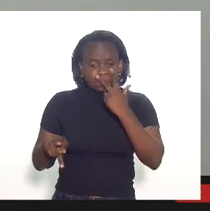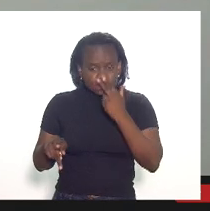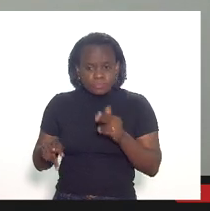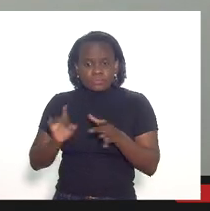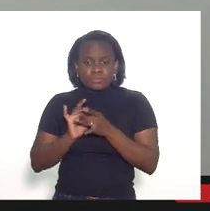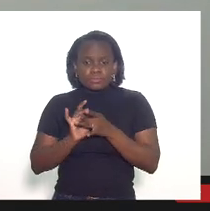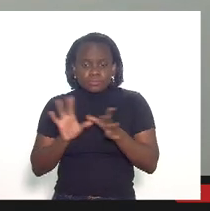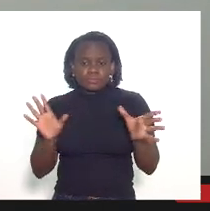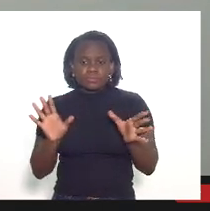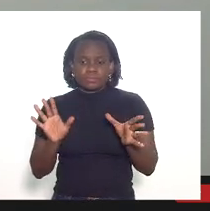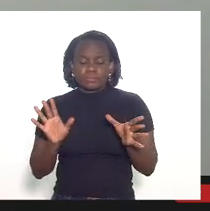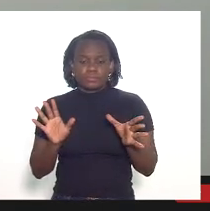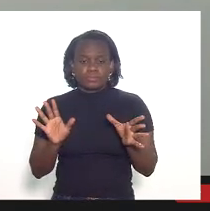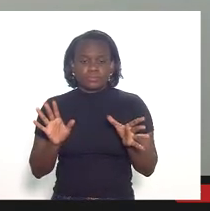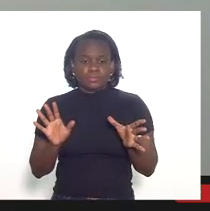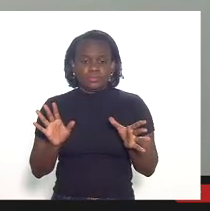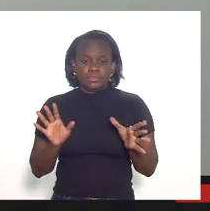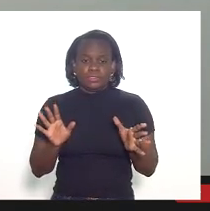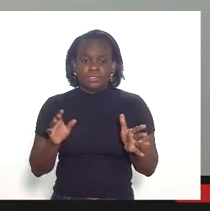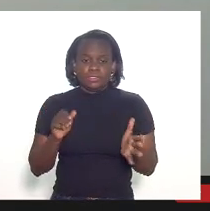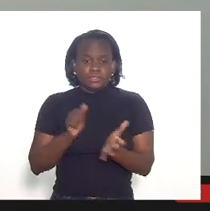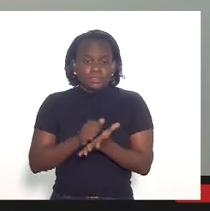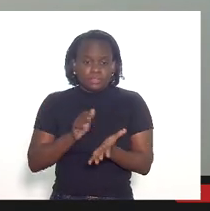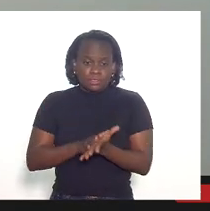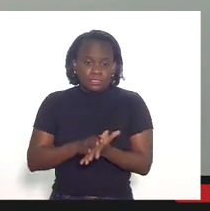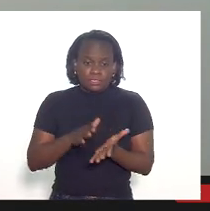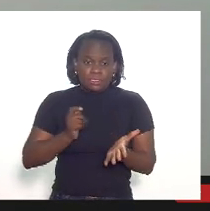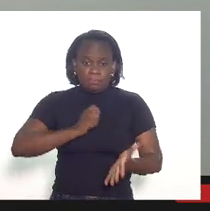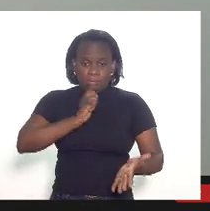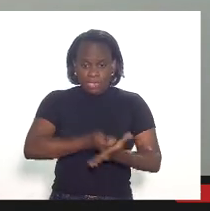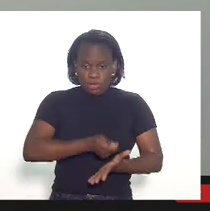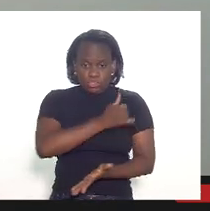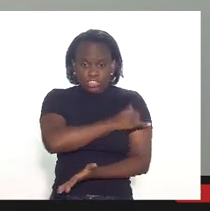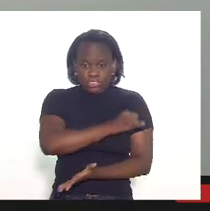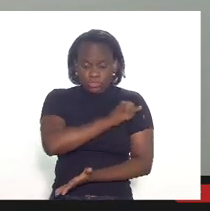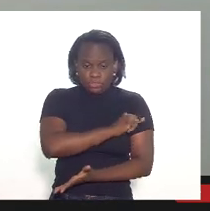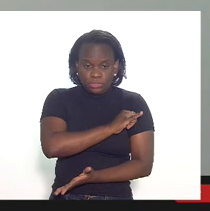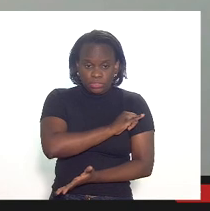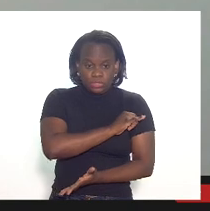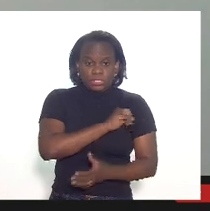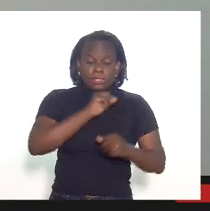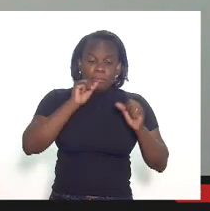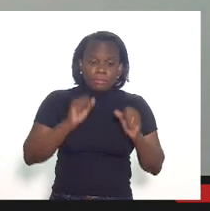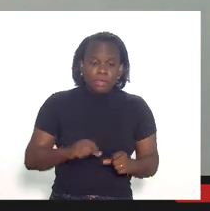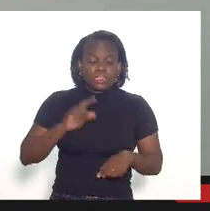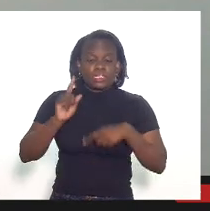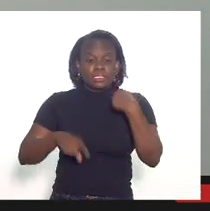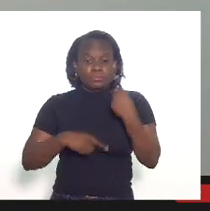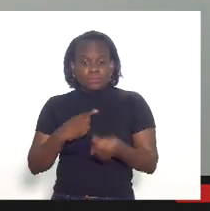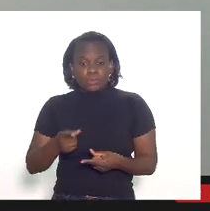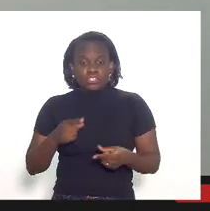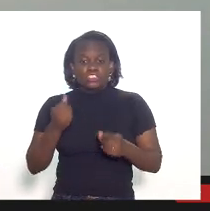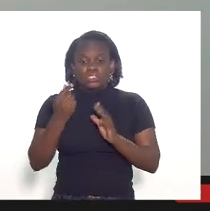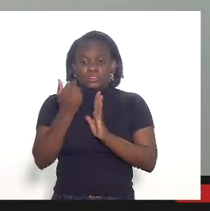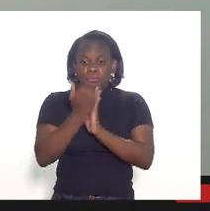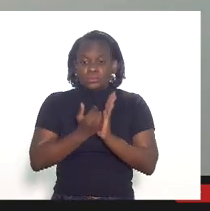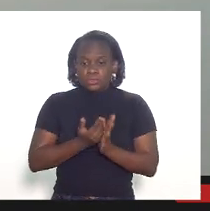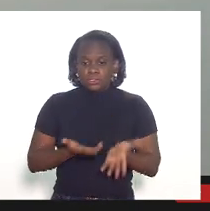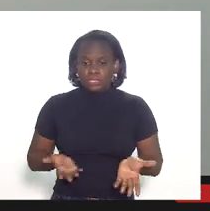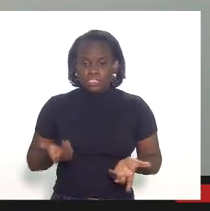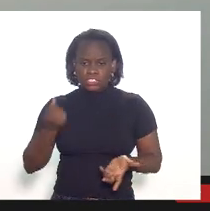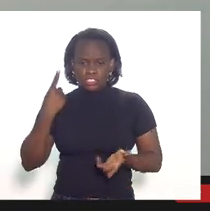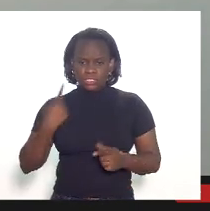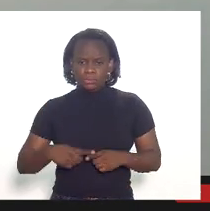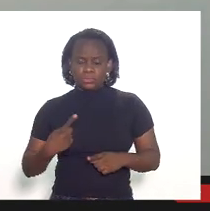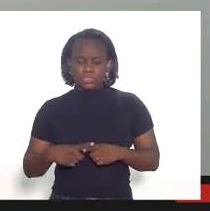permitiu que um alto de infração por exemplo pago no Rio de Janeiro pudesse depois ser deduzido e aí é estranho